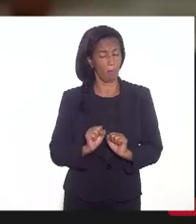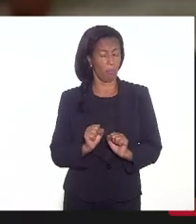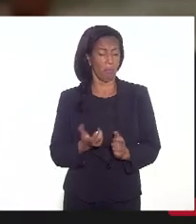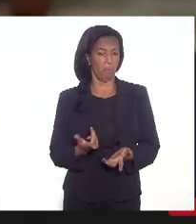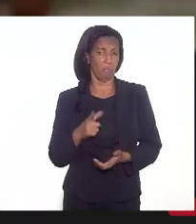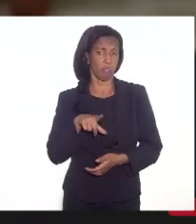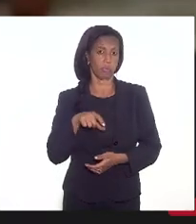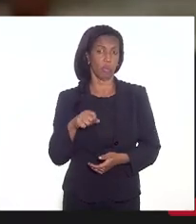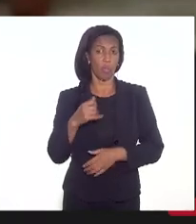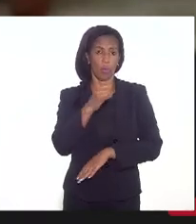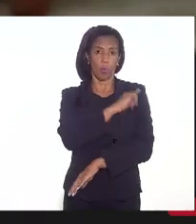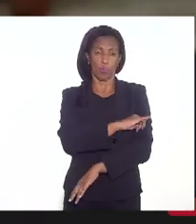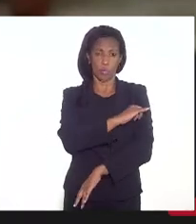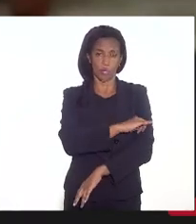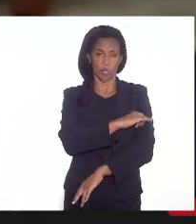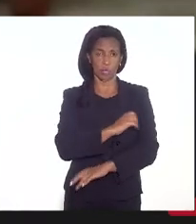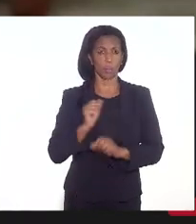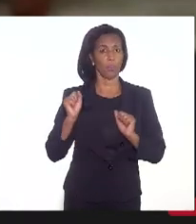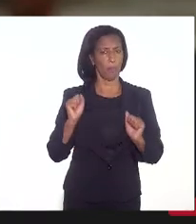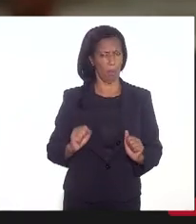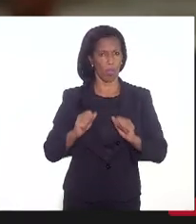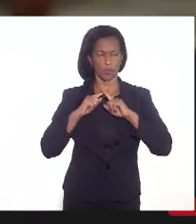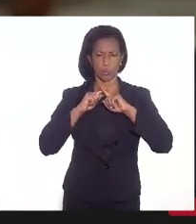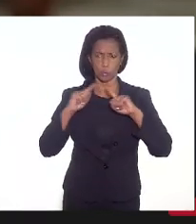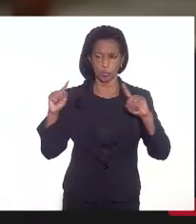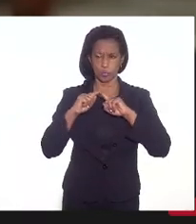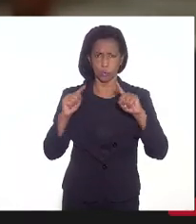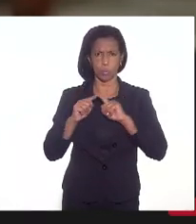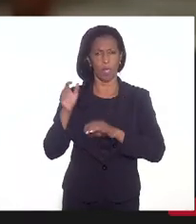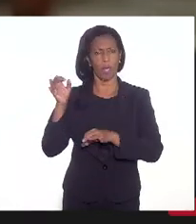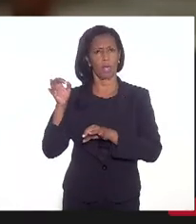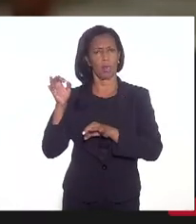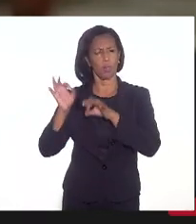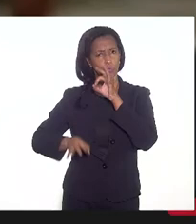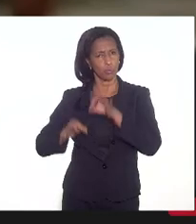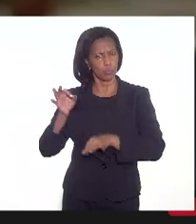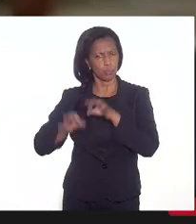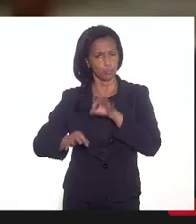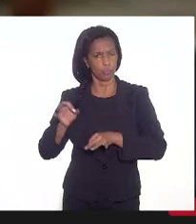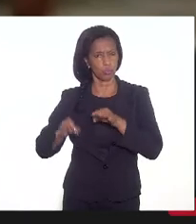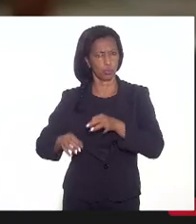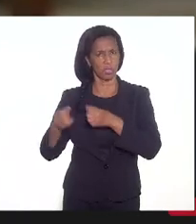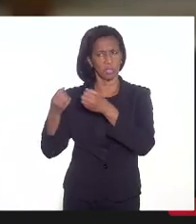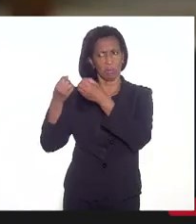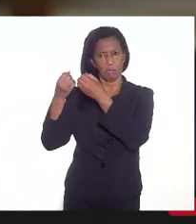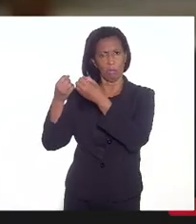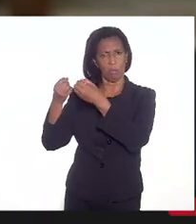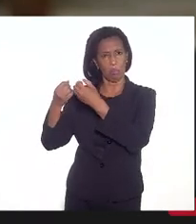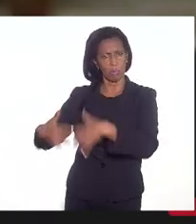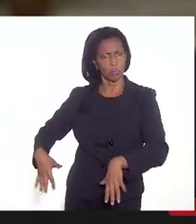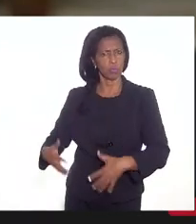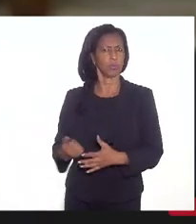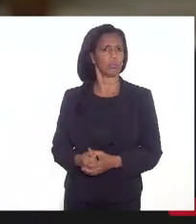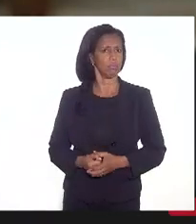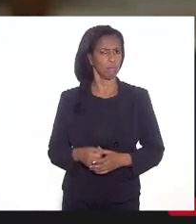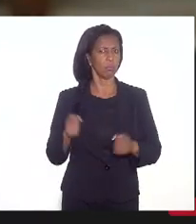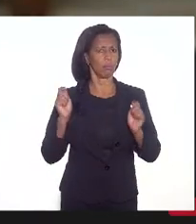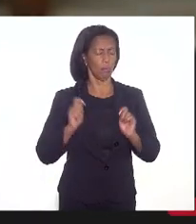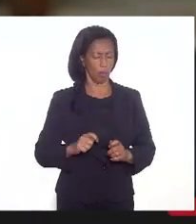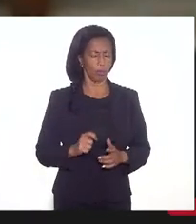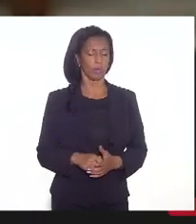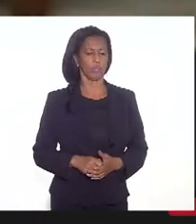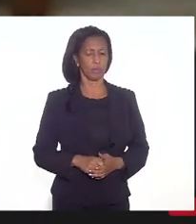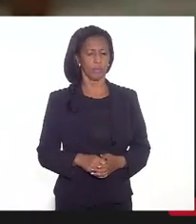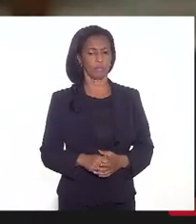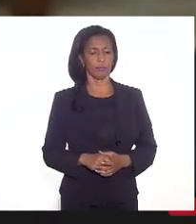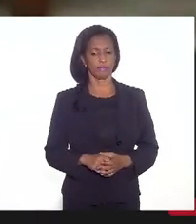o Rio de Janeiro eventualmente pode questionar judicialmente o prejuízo, enfim, tem algumas alternativas que podem ser